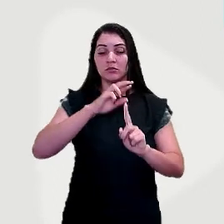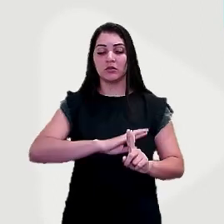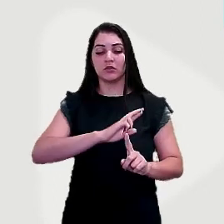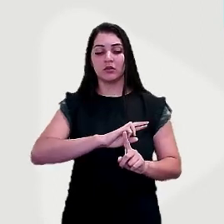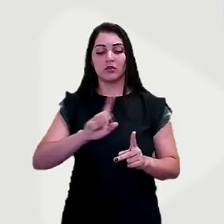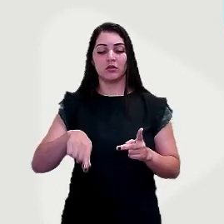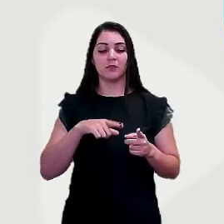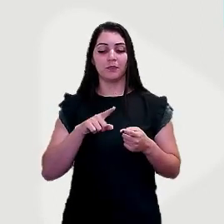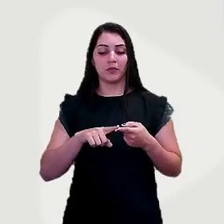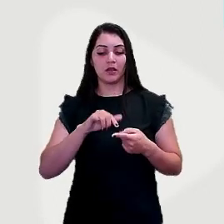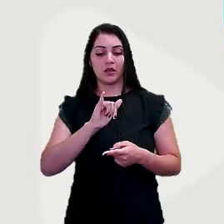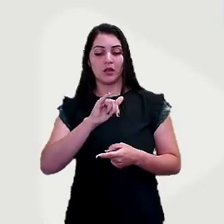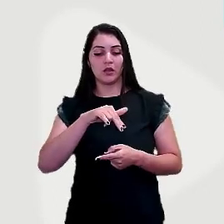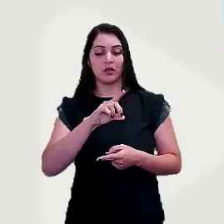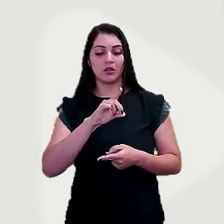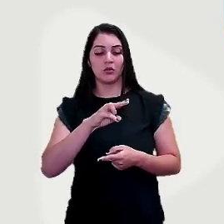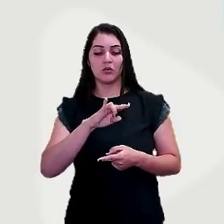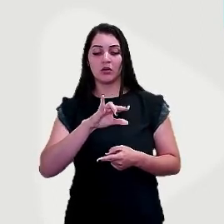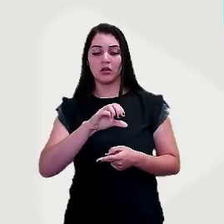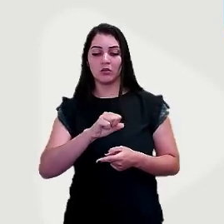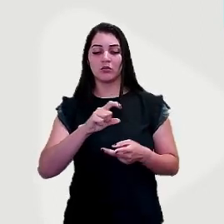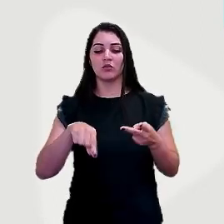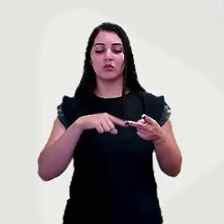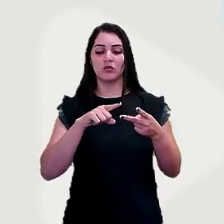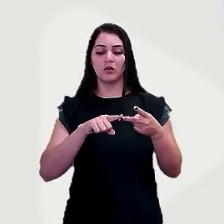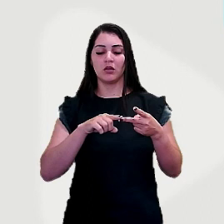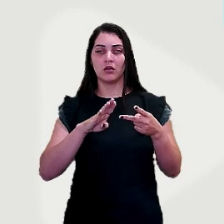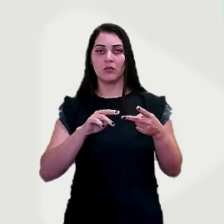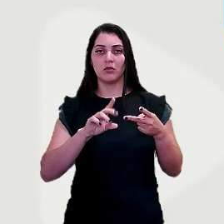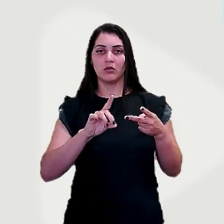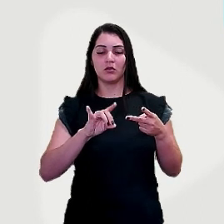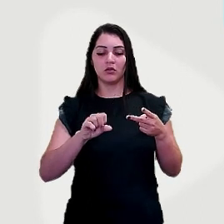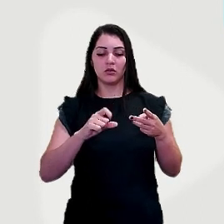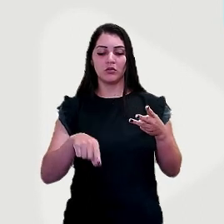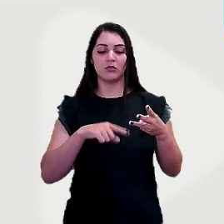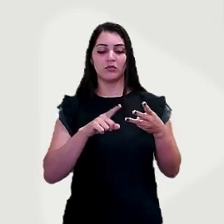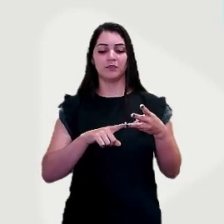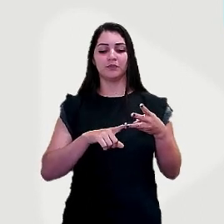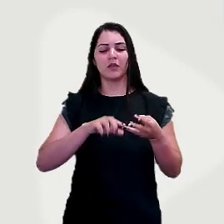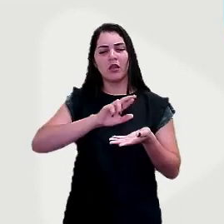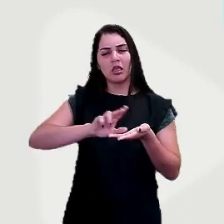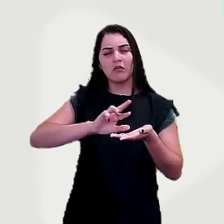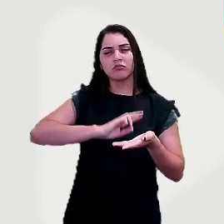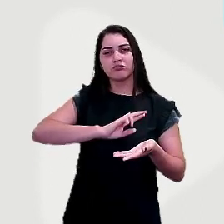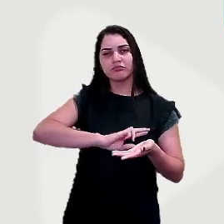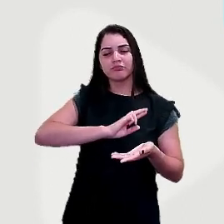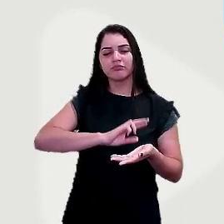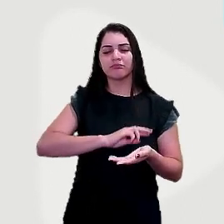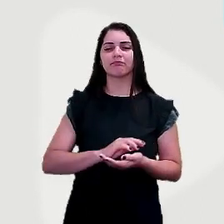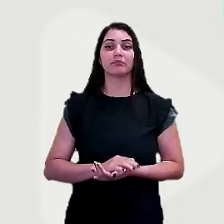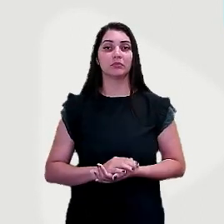hinduísmo e o budismo, mas há também representantes de cristianismo, protestantismo, islamismo, xintoísmo e judaísmo.